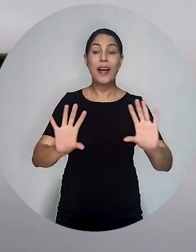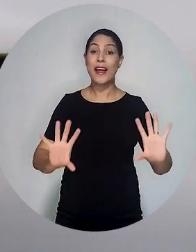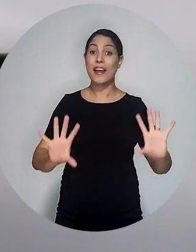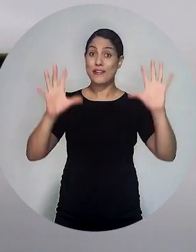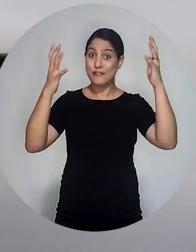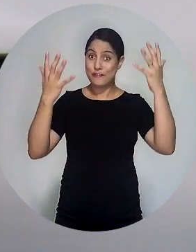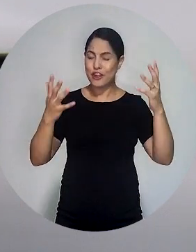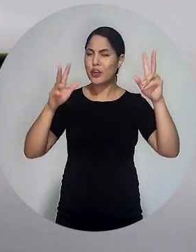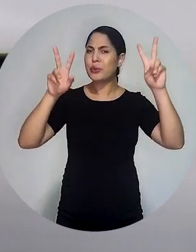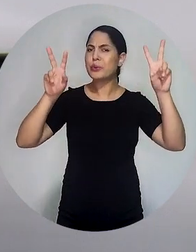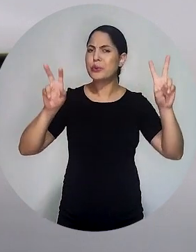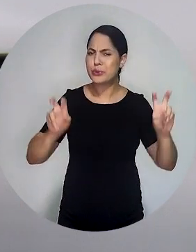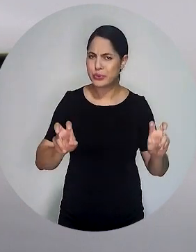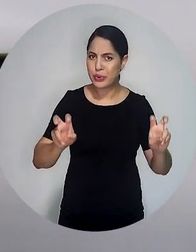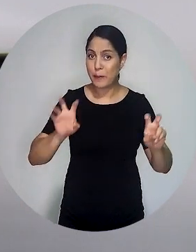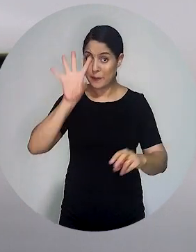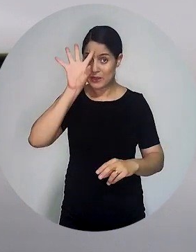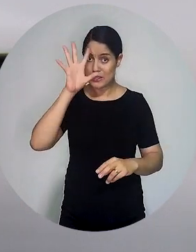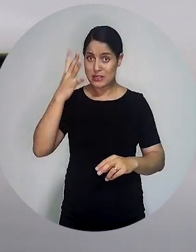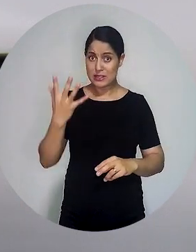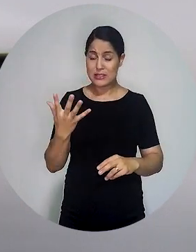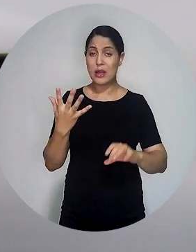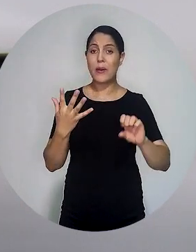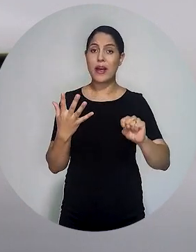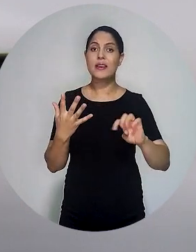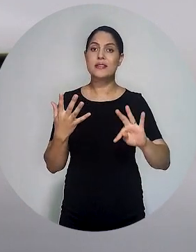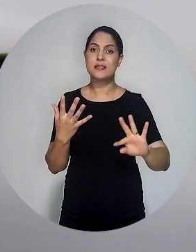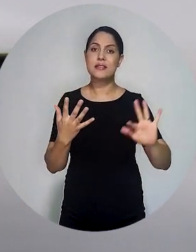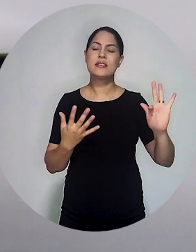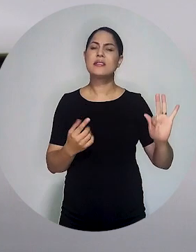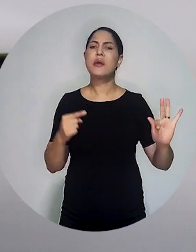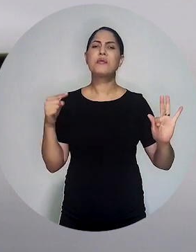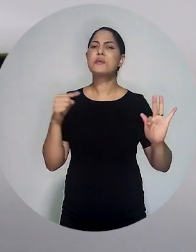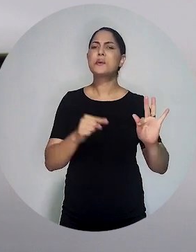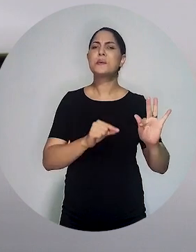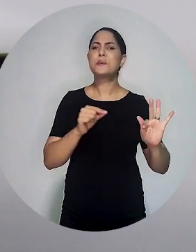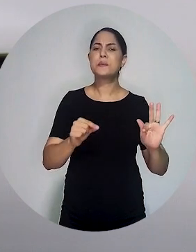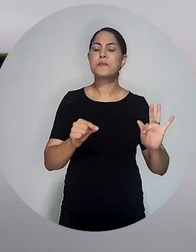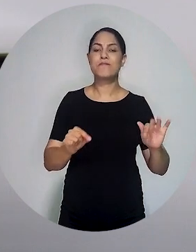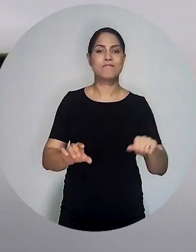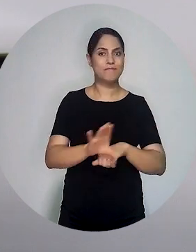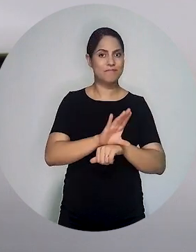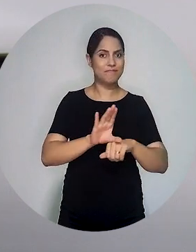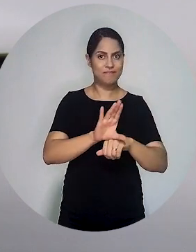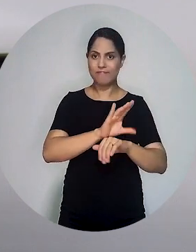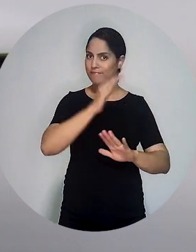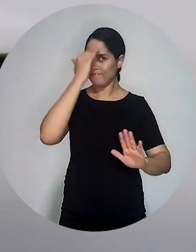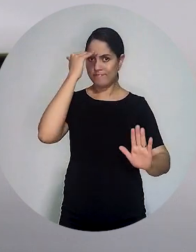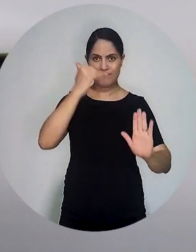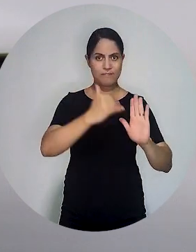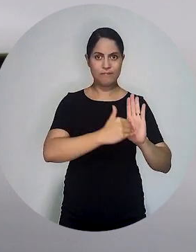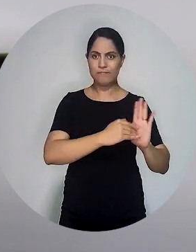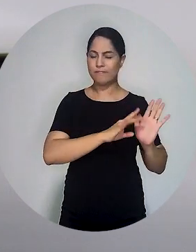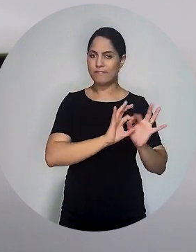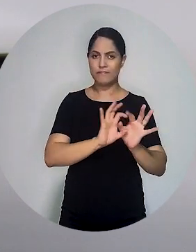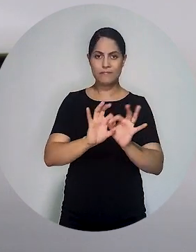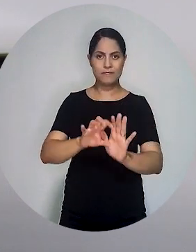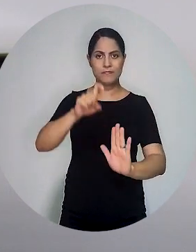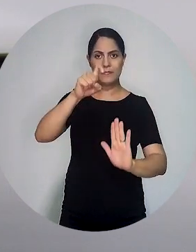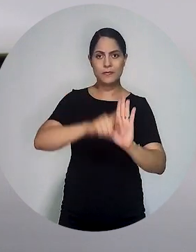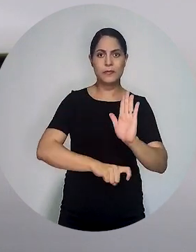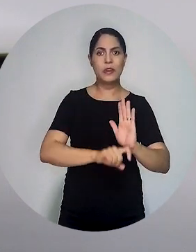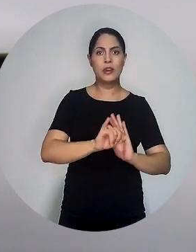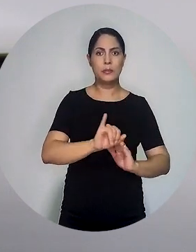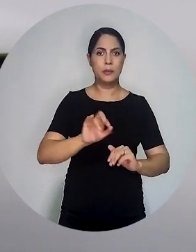realizou no canal oficial da UAB Nacional no YouTube o evento voltado à modulação da decisão do Supremo Tribunal Federal